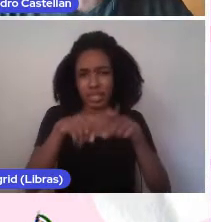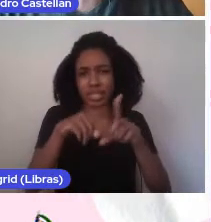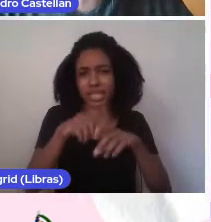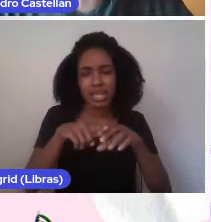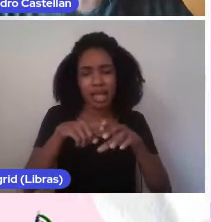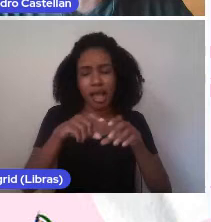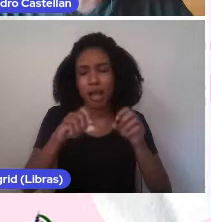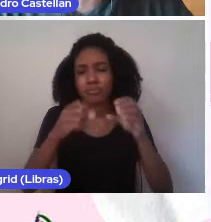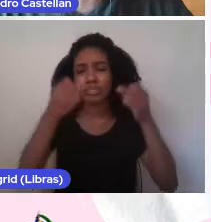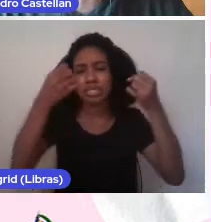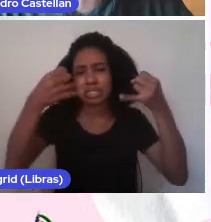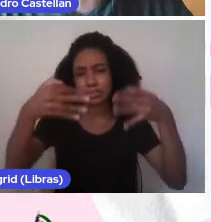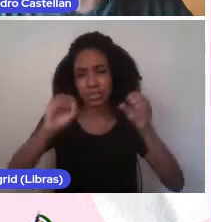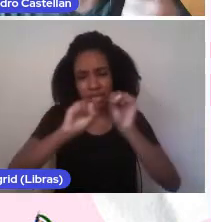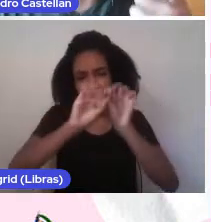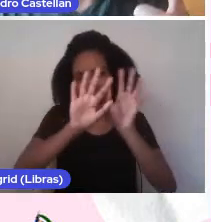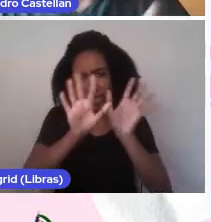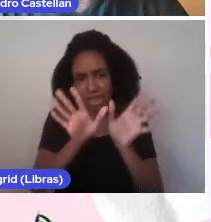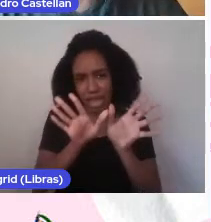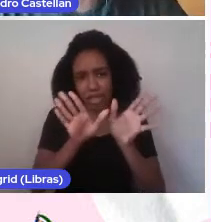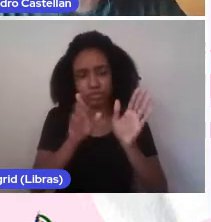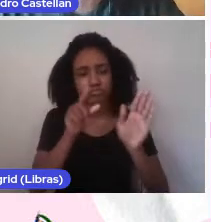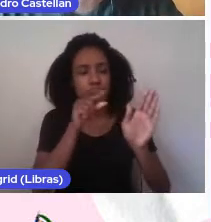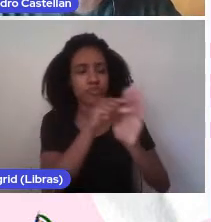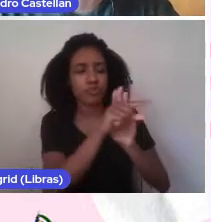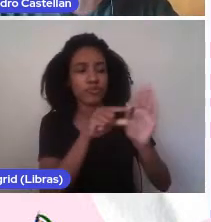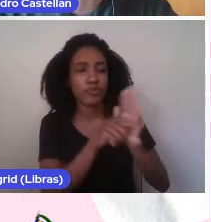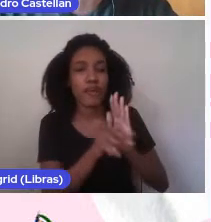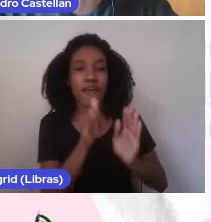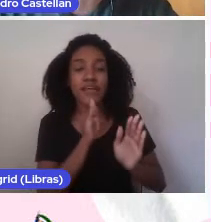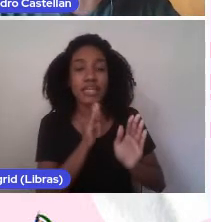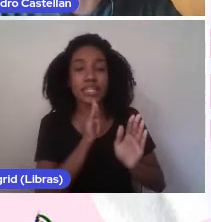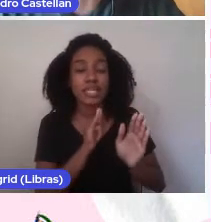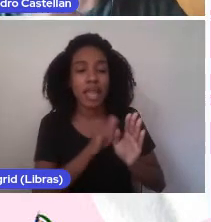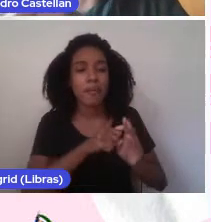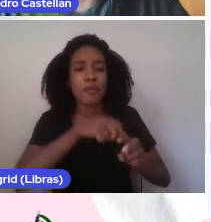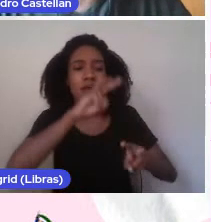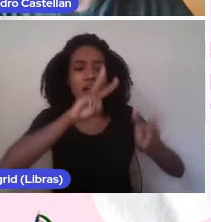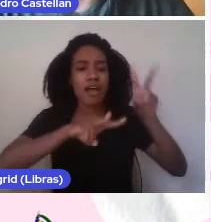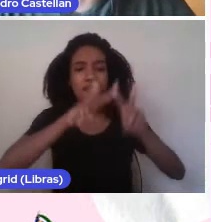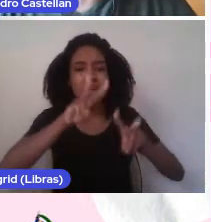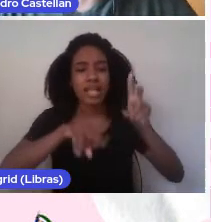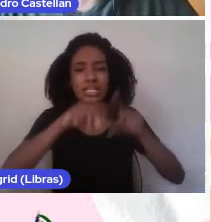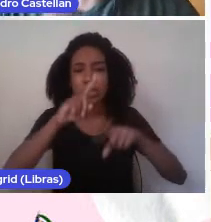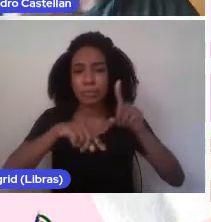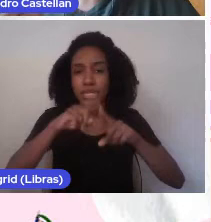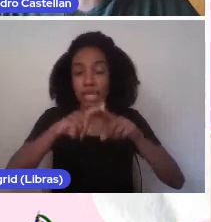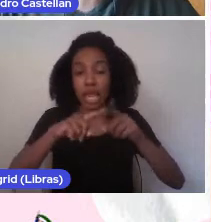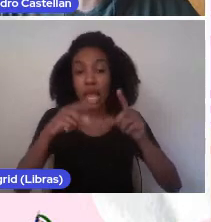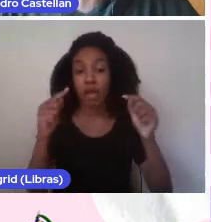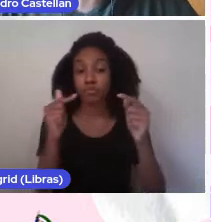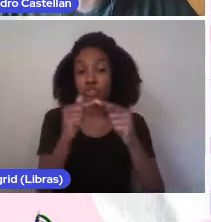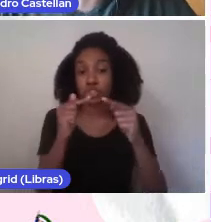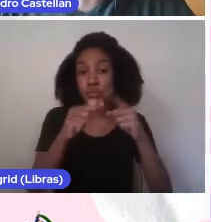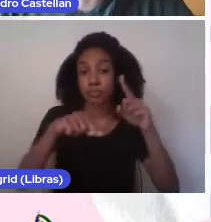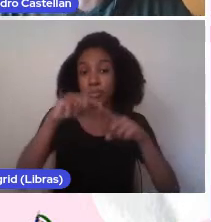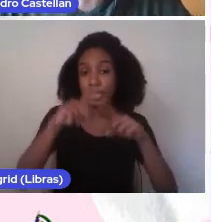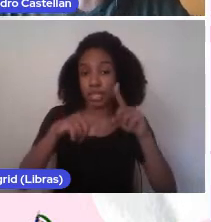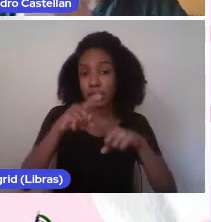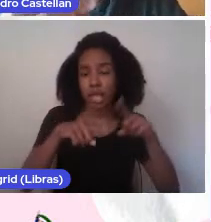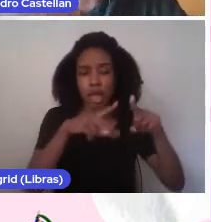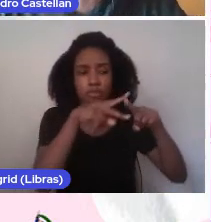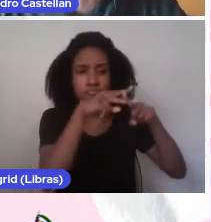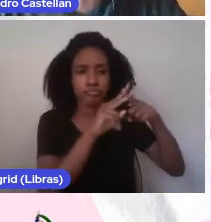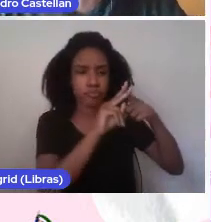Nele você encontra tópicos como submissão e avaliação do material, tipos de materiais, formatação de